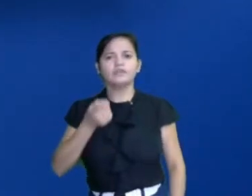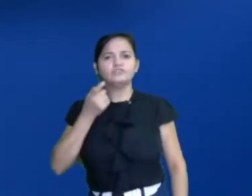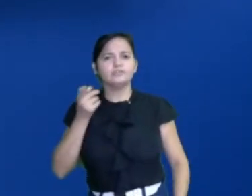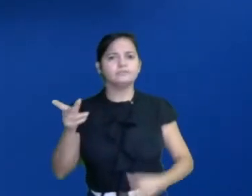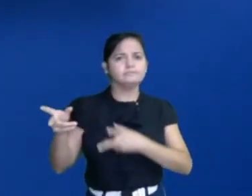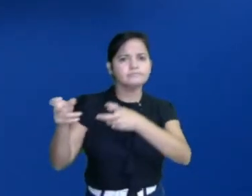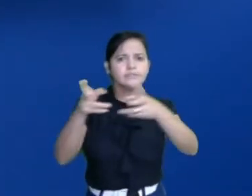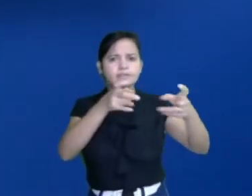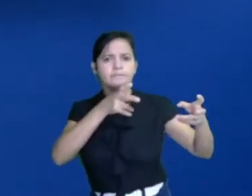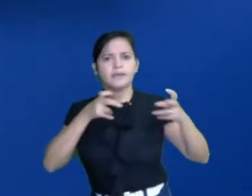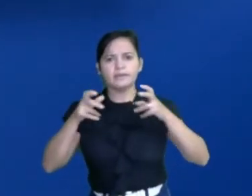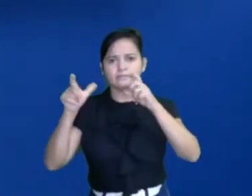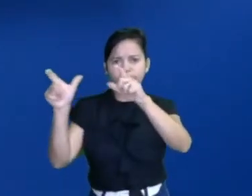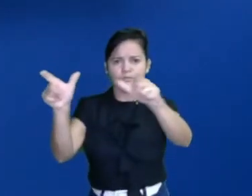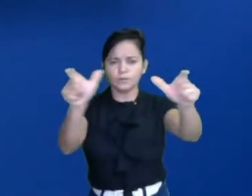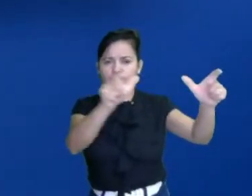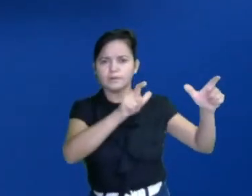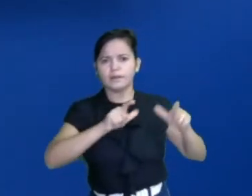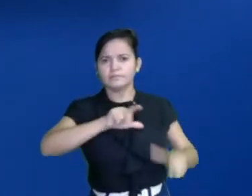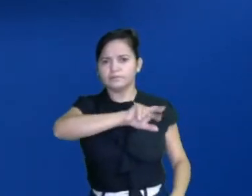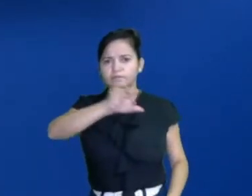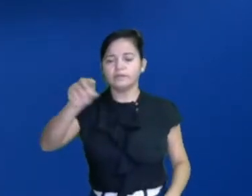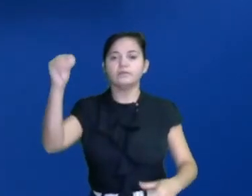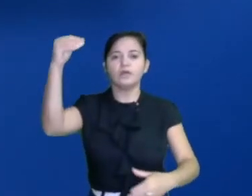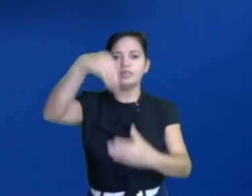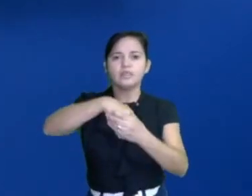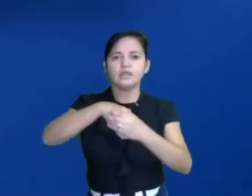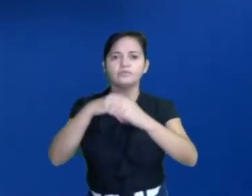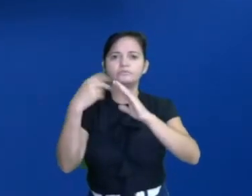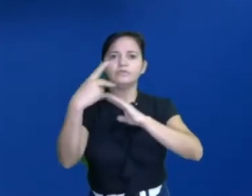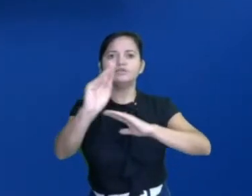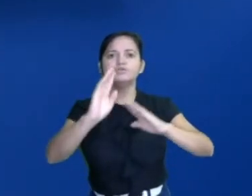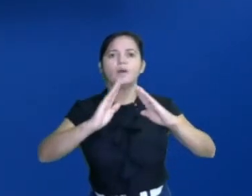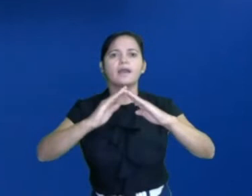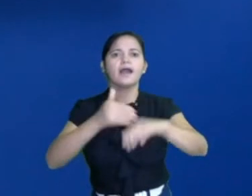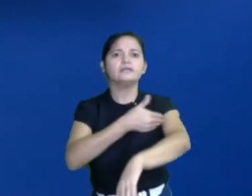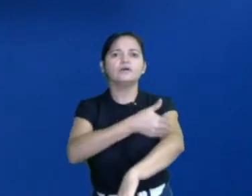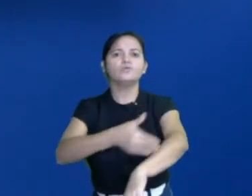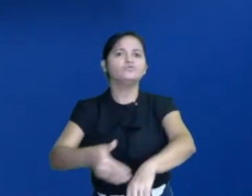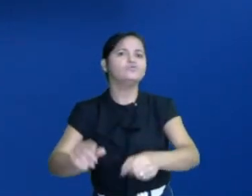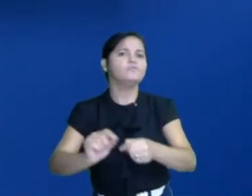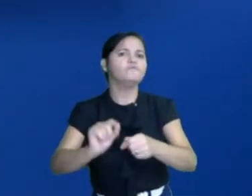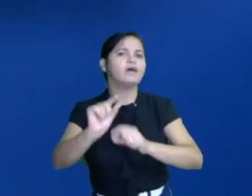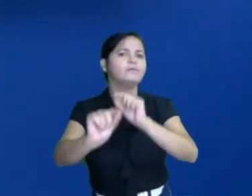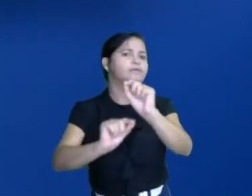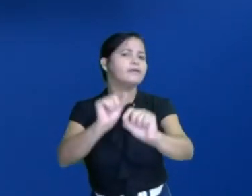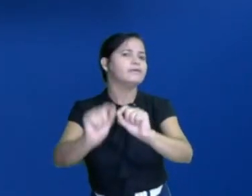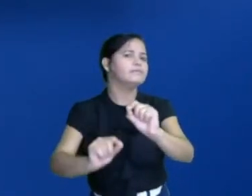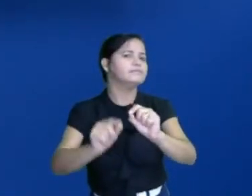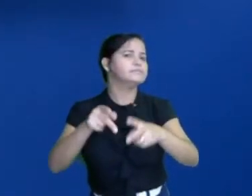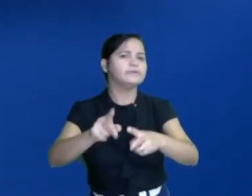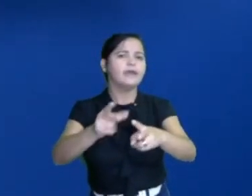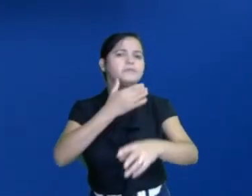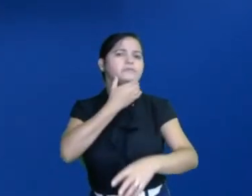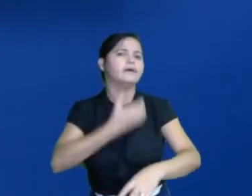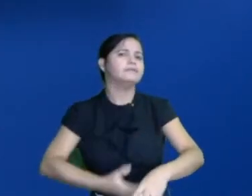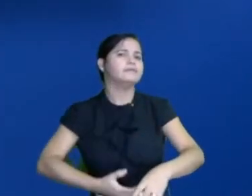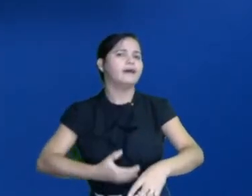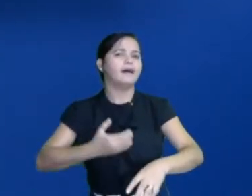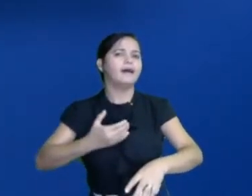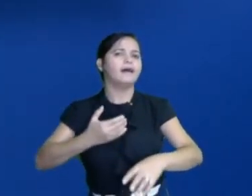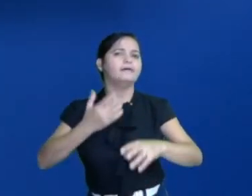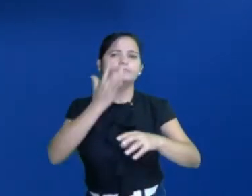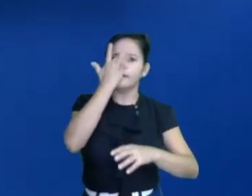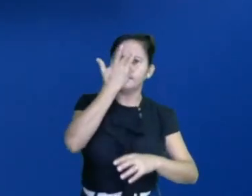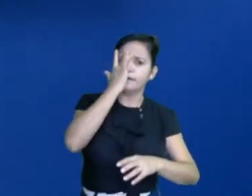em seu local de vivência? Dentro da sua casa, o que é de costume fazer? Todo ano? No Natal? Ou